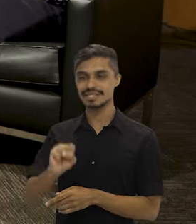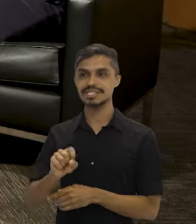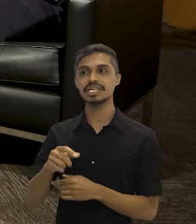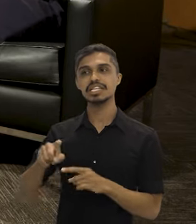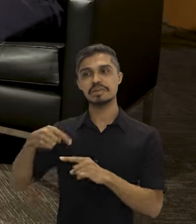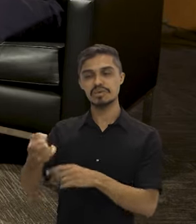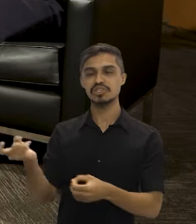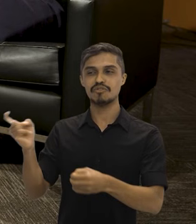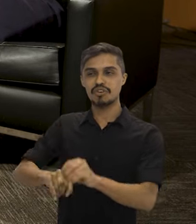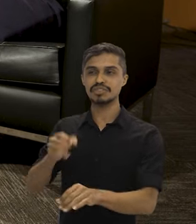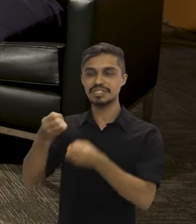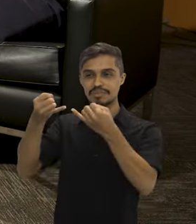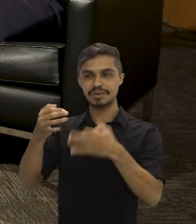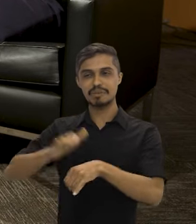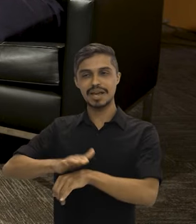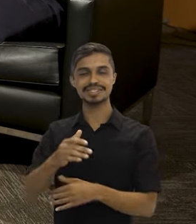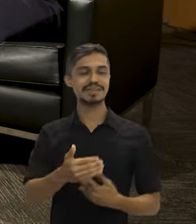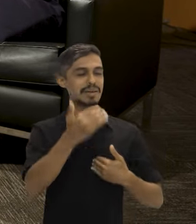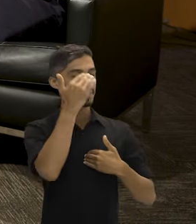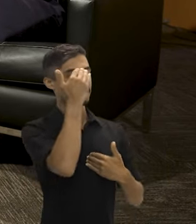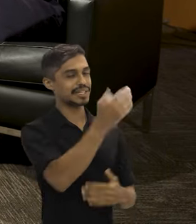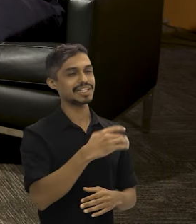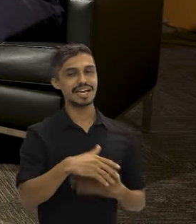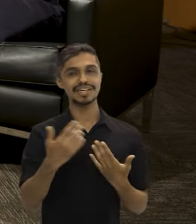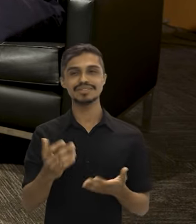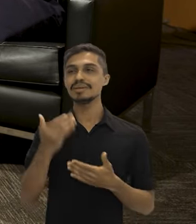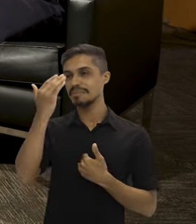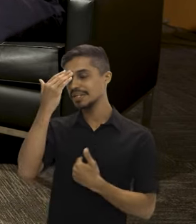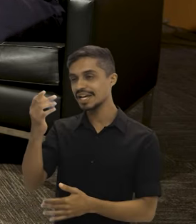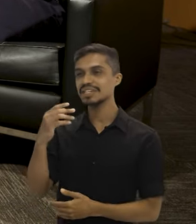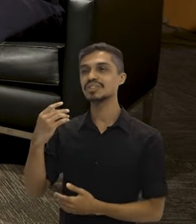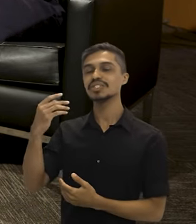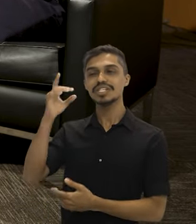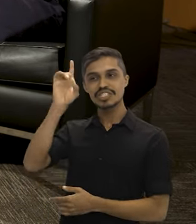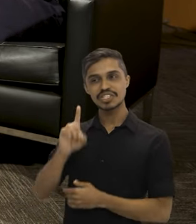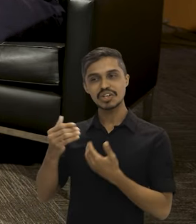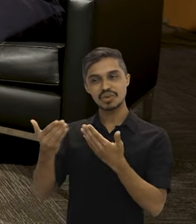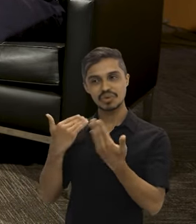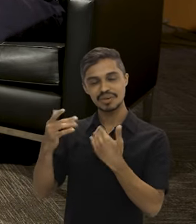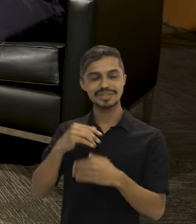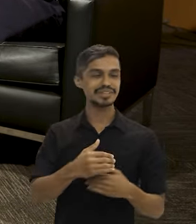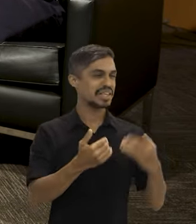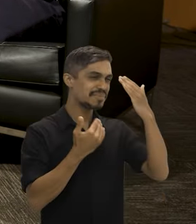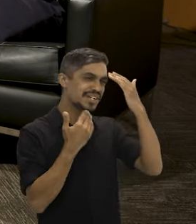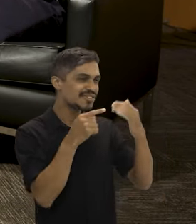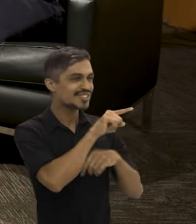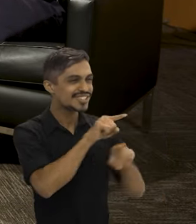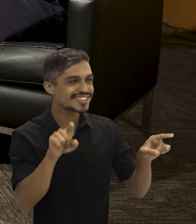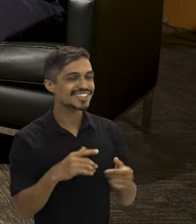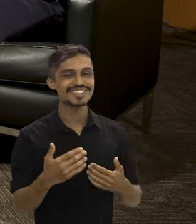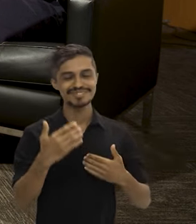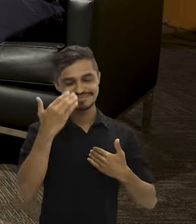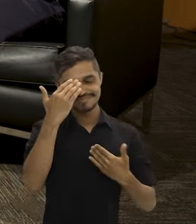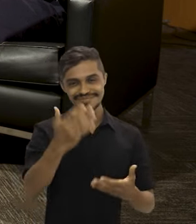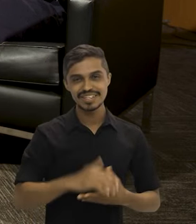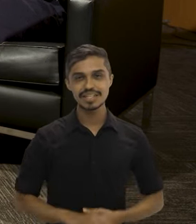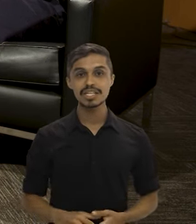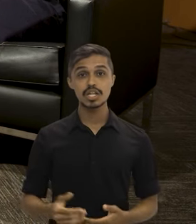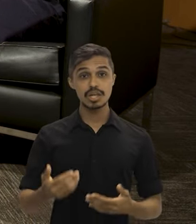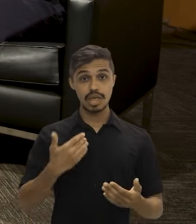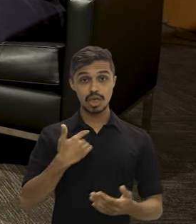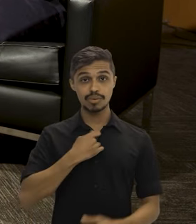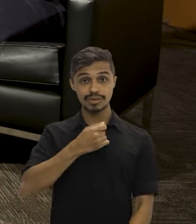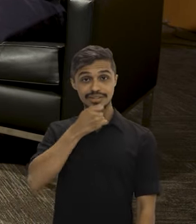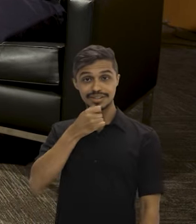contar. Vou cobrar, estou te esperando, então. Muito obrigada, diretora, foi um grande prazer conversar com a senhora. Obrigada a vocês, suas ordens.